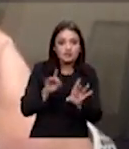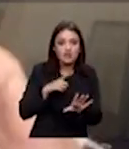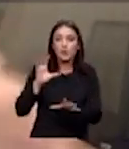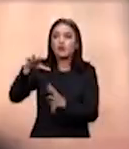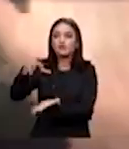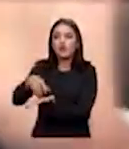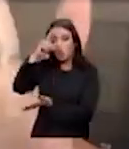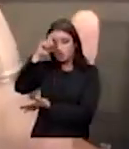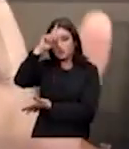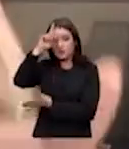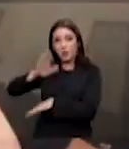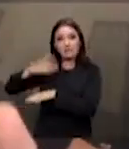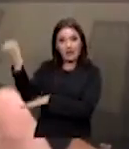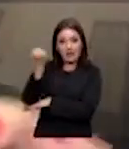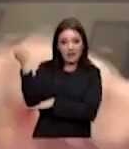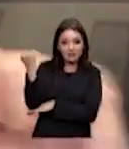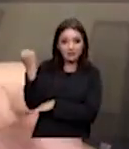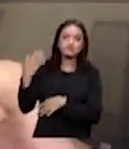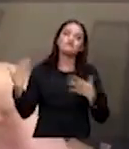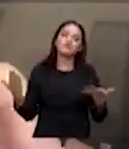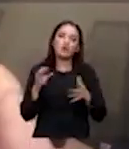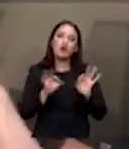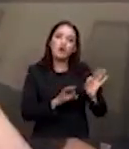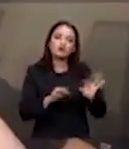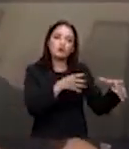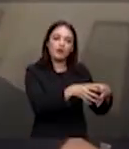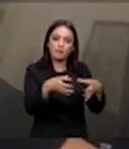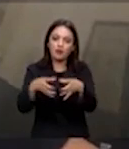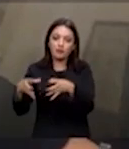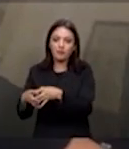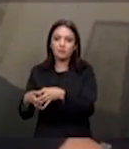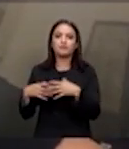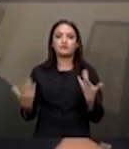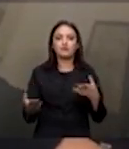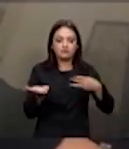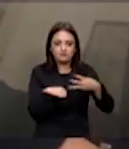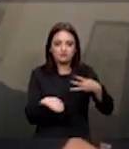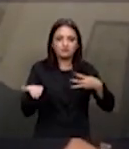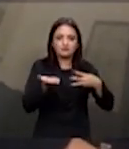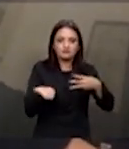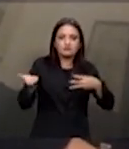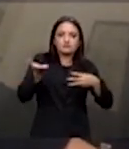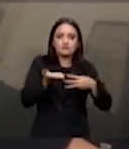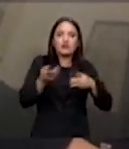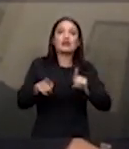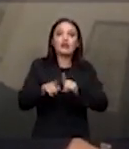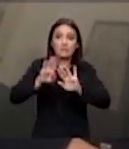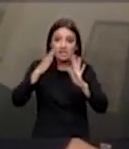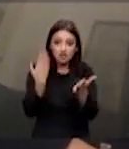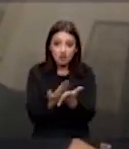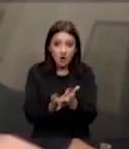complexidade a lógica de organização de serviços dentro de políticas de inclusão escolar é essa você